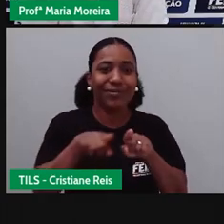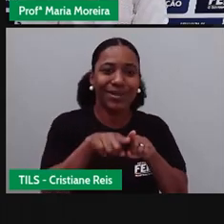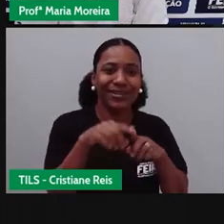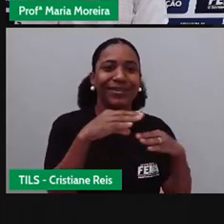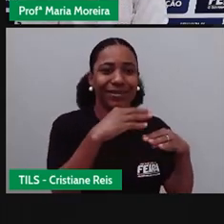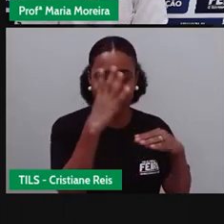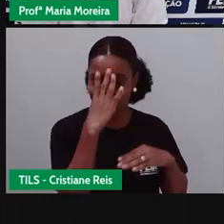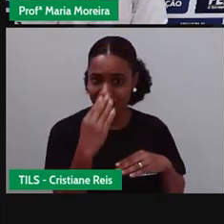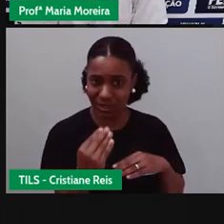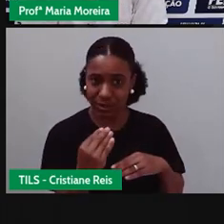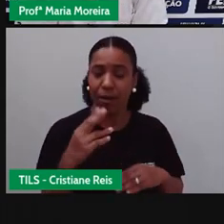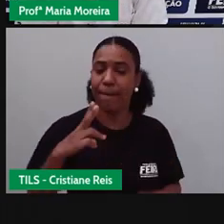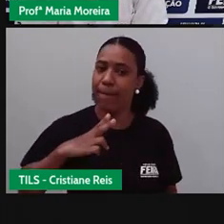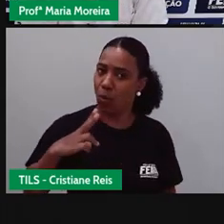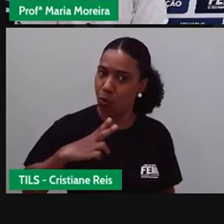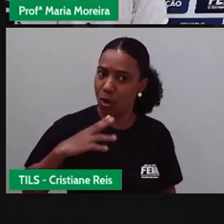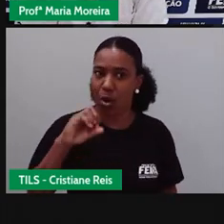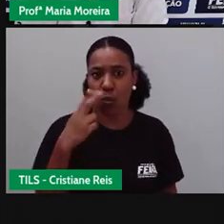públicas, tá?